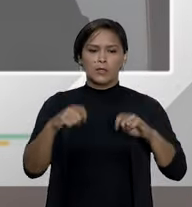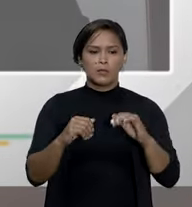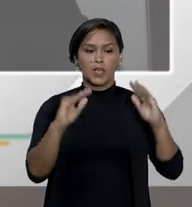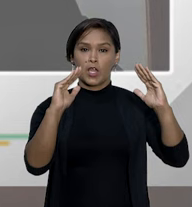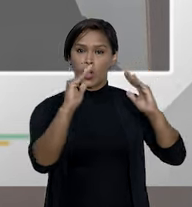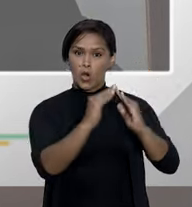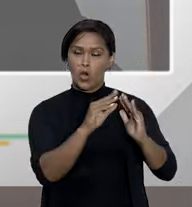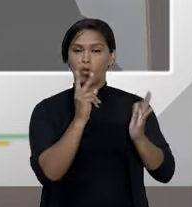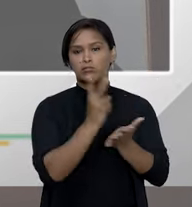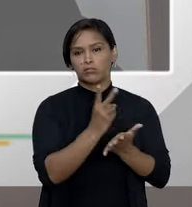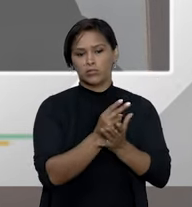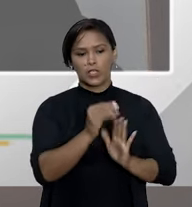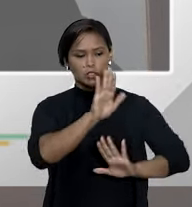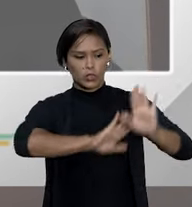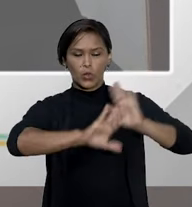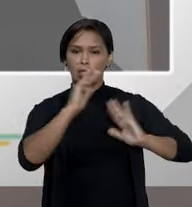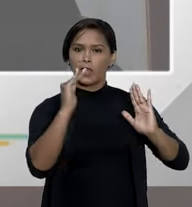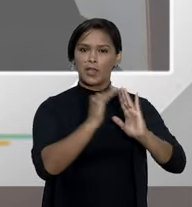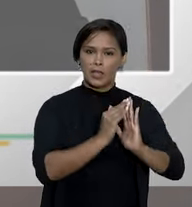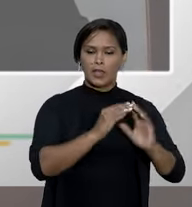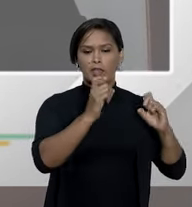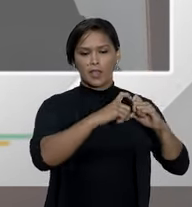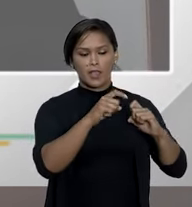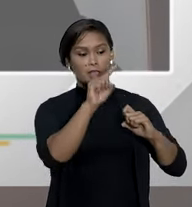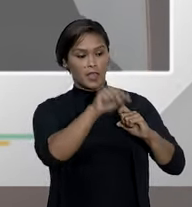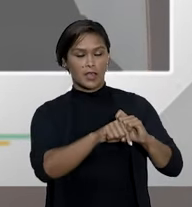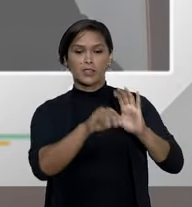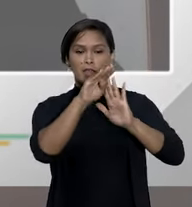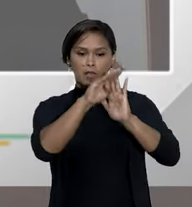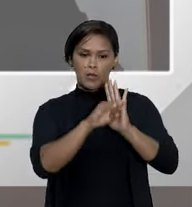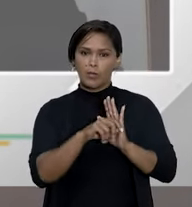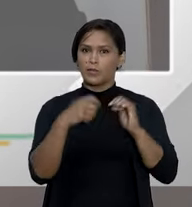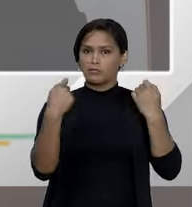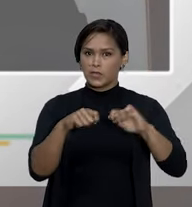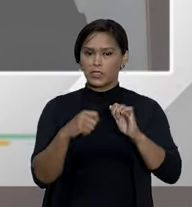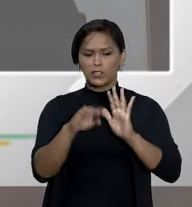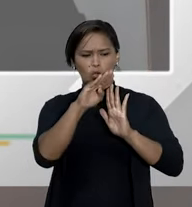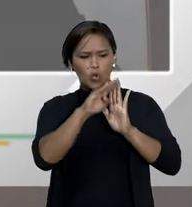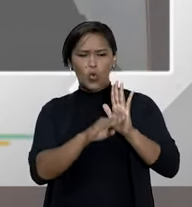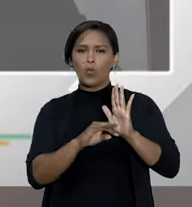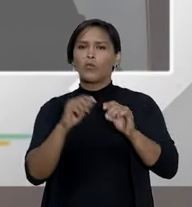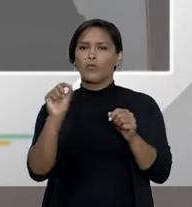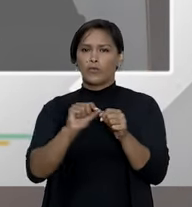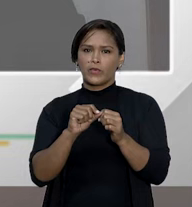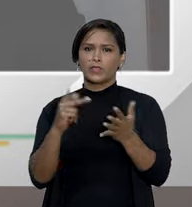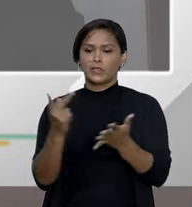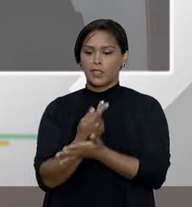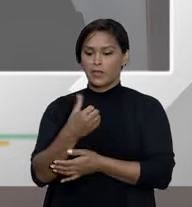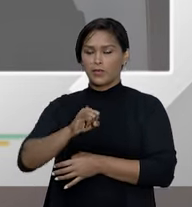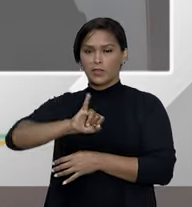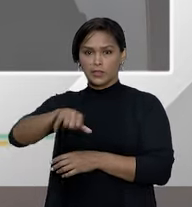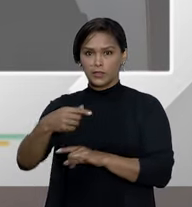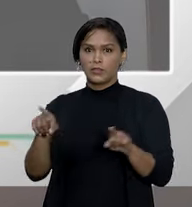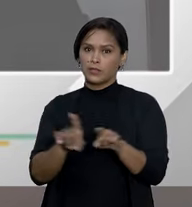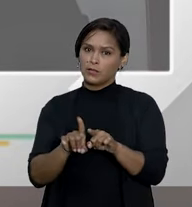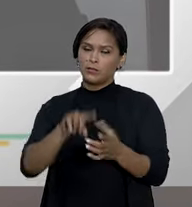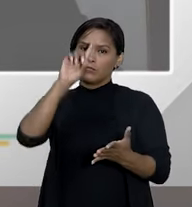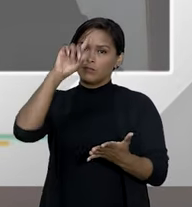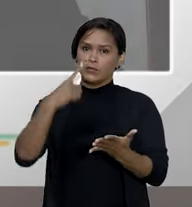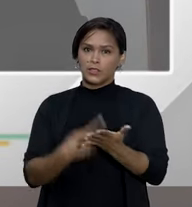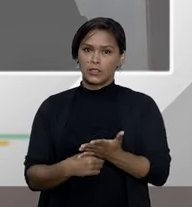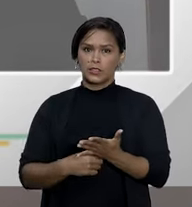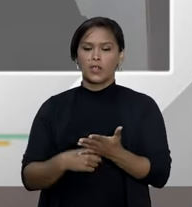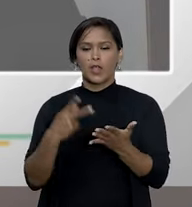home care cabe ao plano cumprir essa indicação e também o STJ já decidiu que a